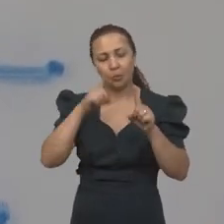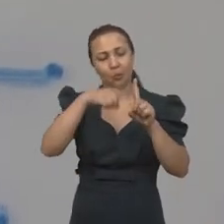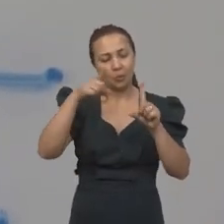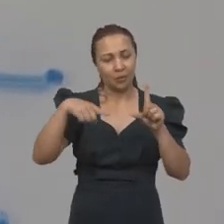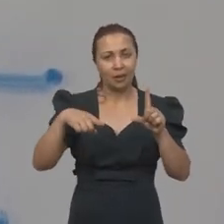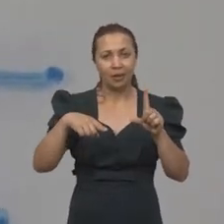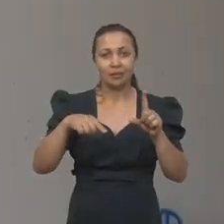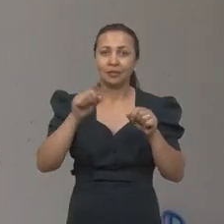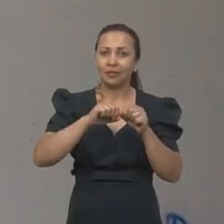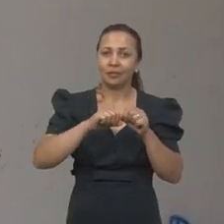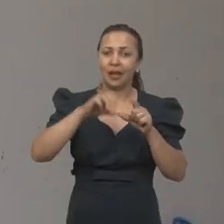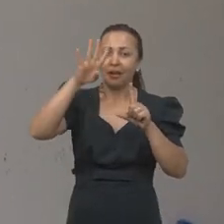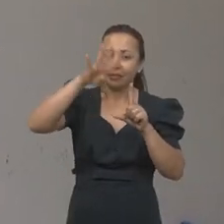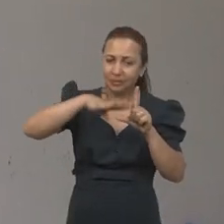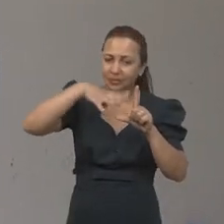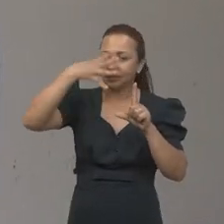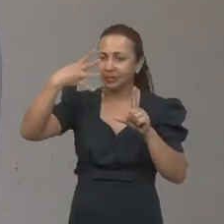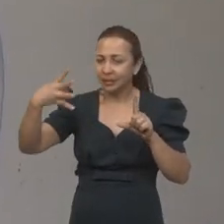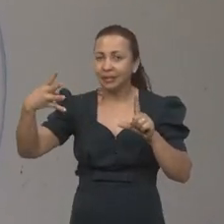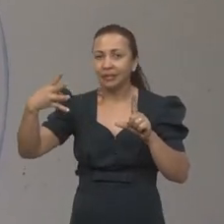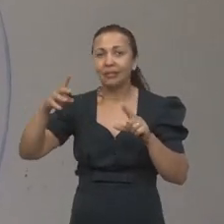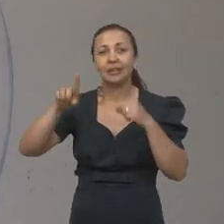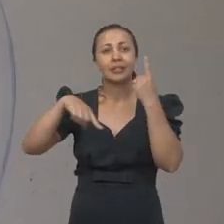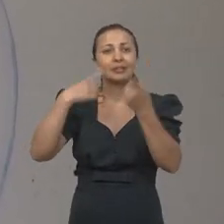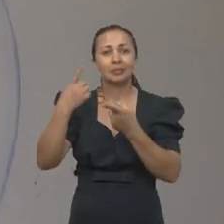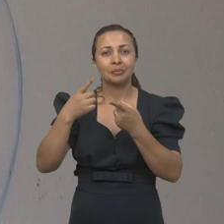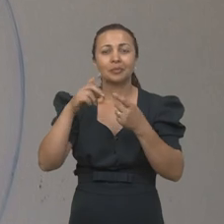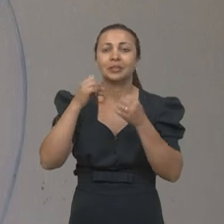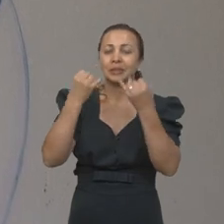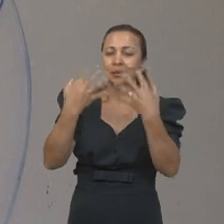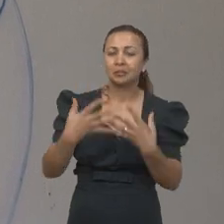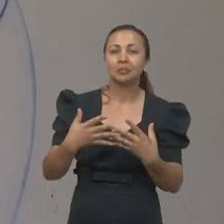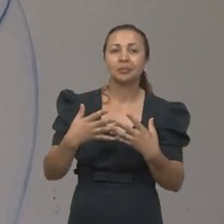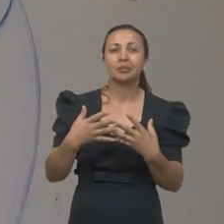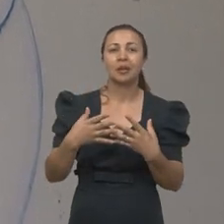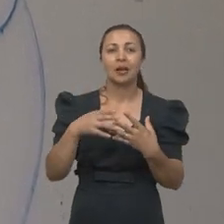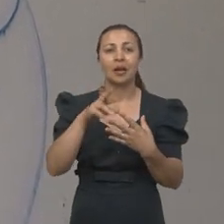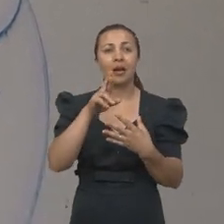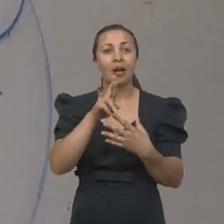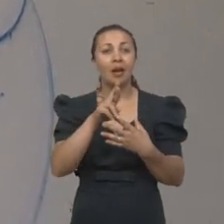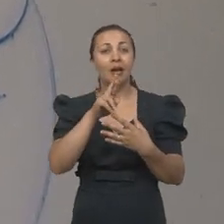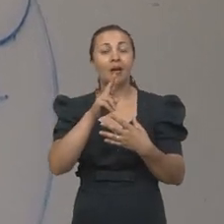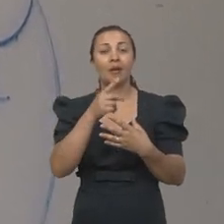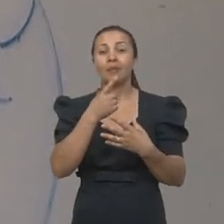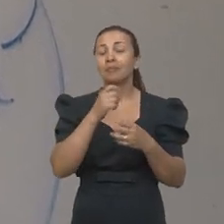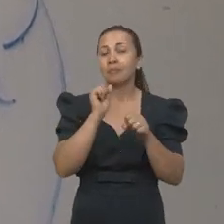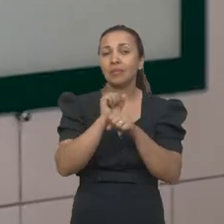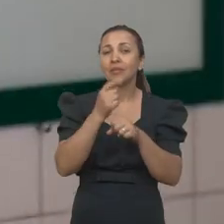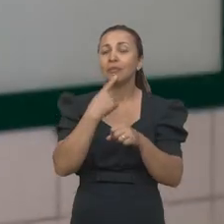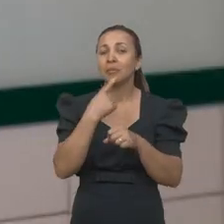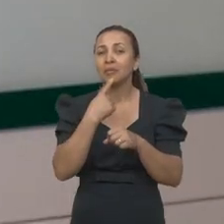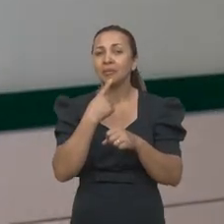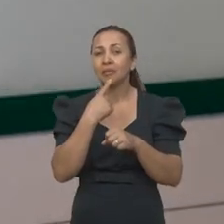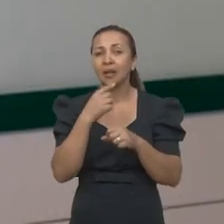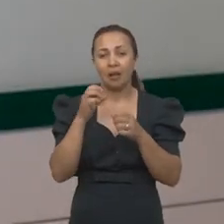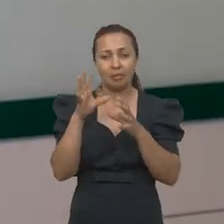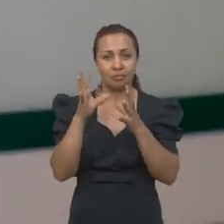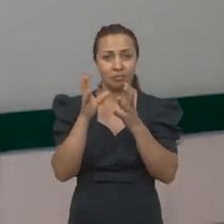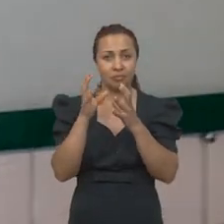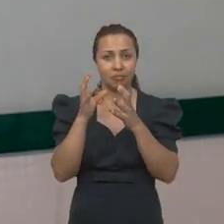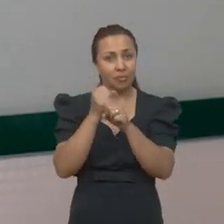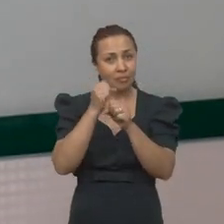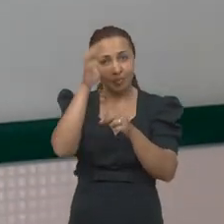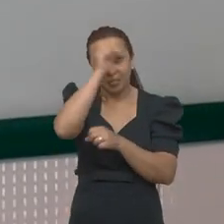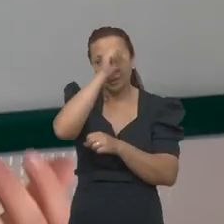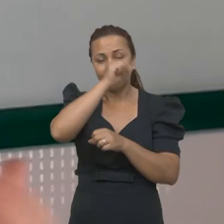avalia aqueles dados, monta gráficos. Com os gráficos, ele determina. O headshift daquela galáxia é esse. Eu aprendi a manipular